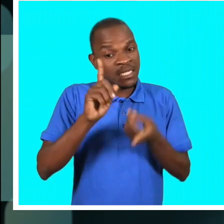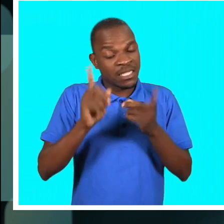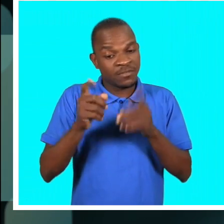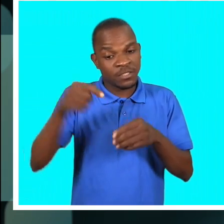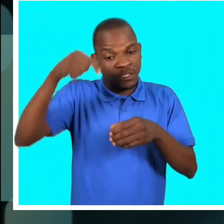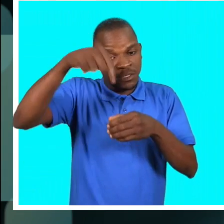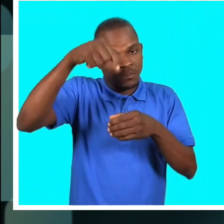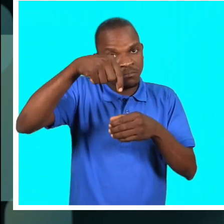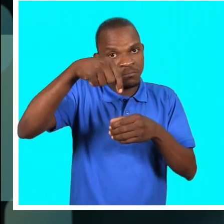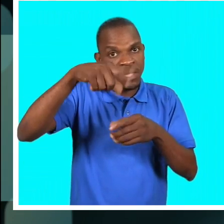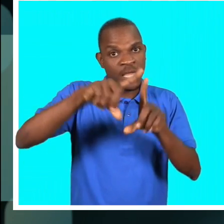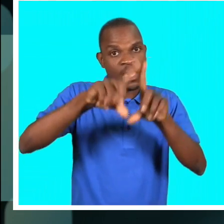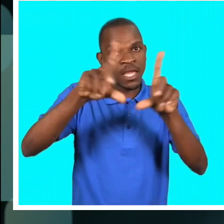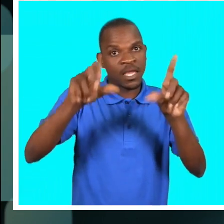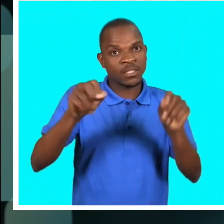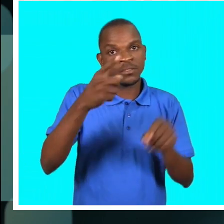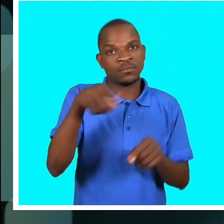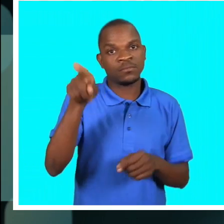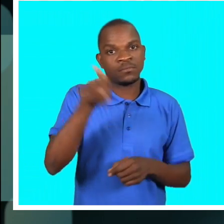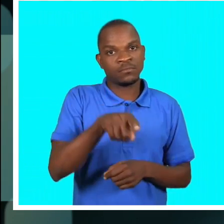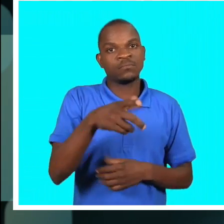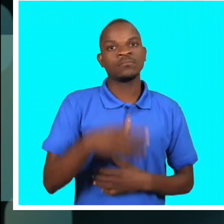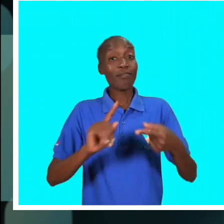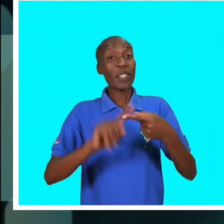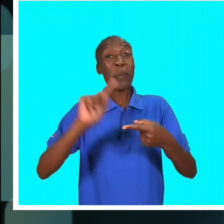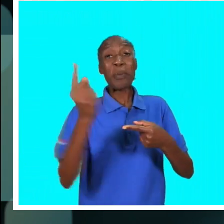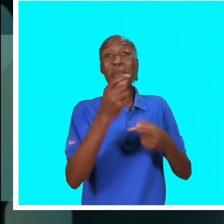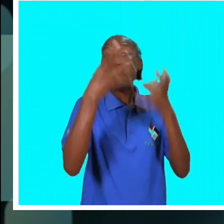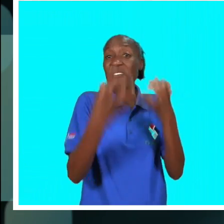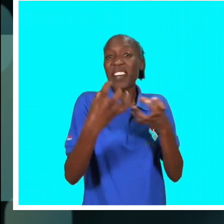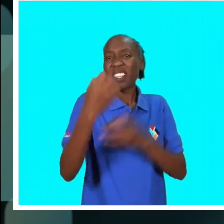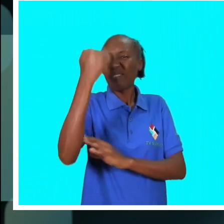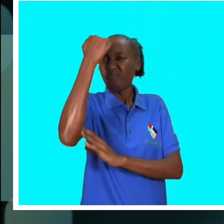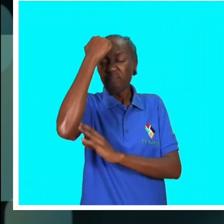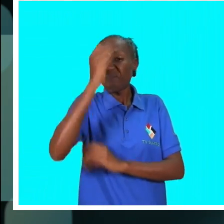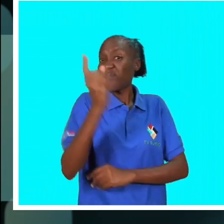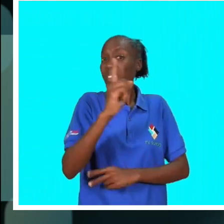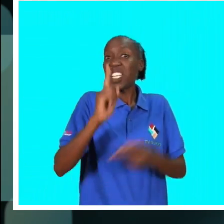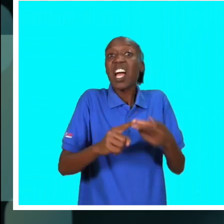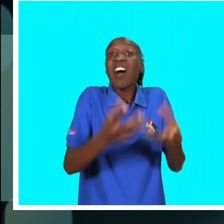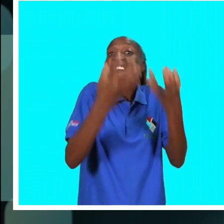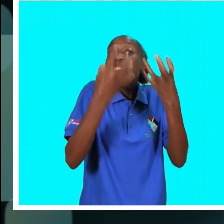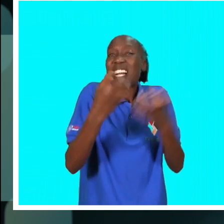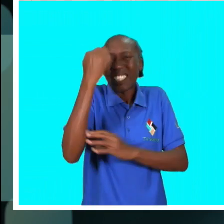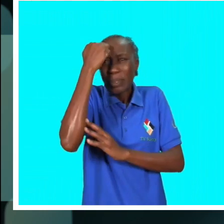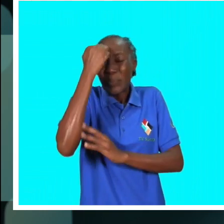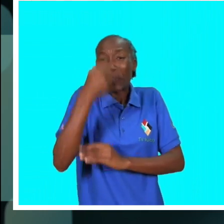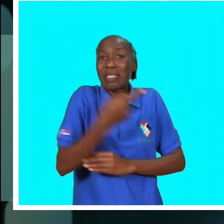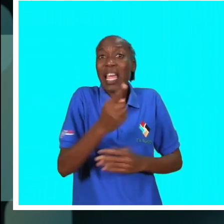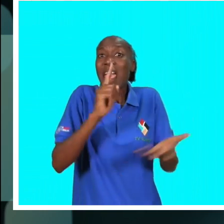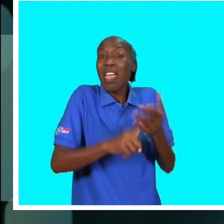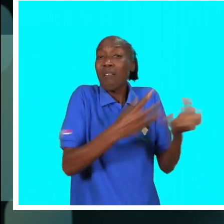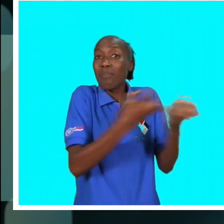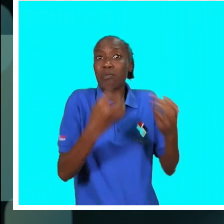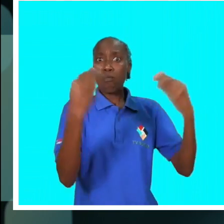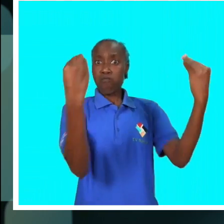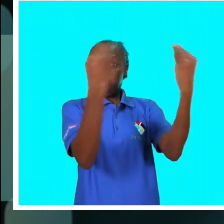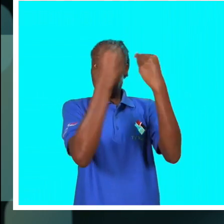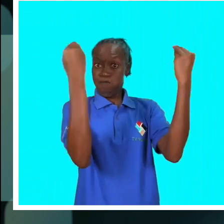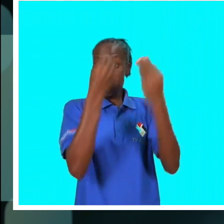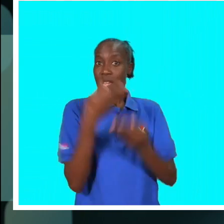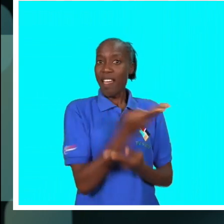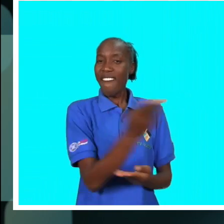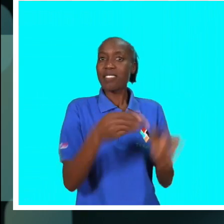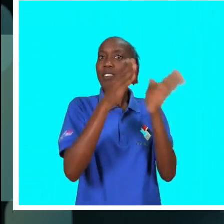poderá estar por detrás deste erro. O primeiro é falta de conhecimento e quando falta conhecimento é preciso que haja uma